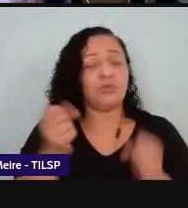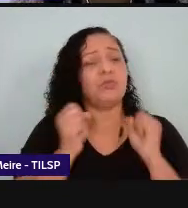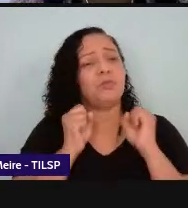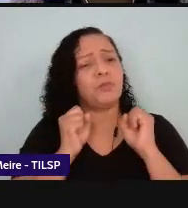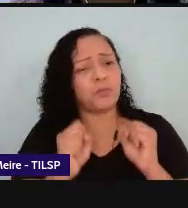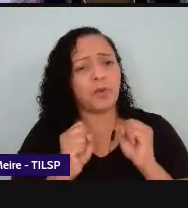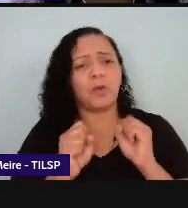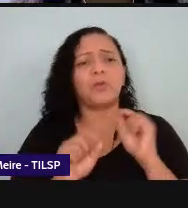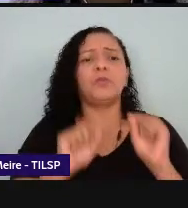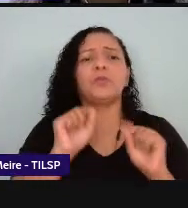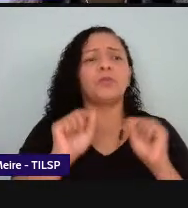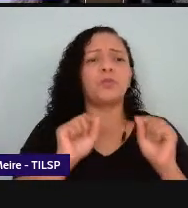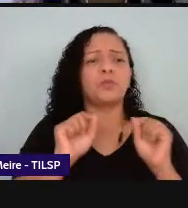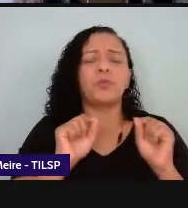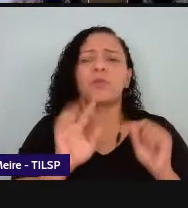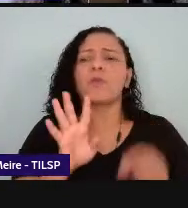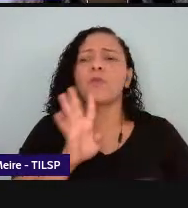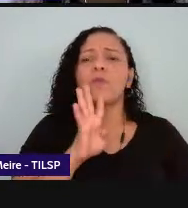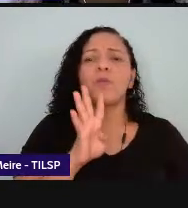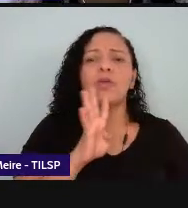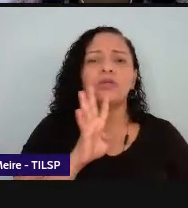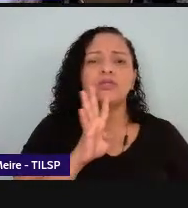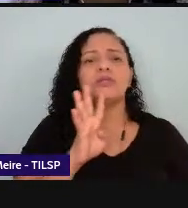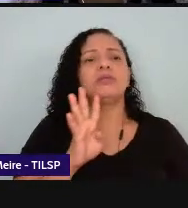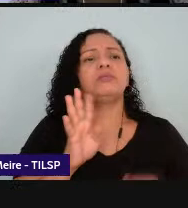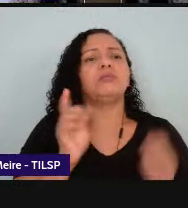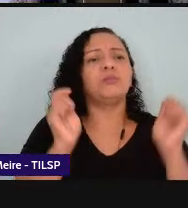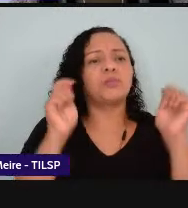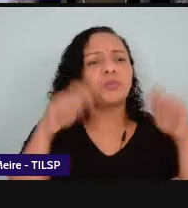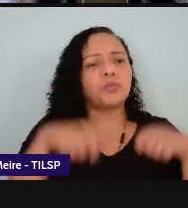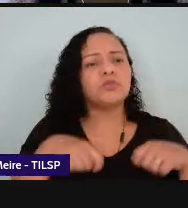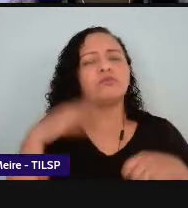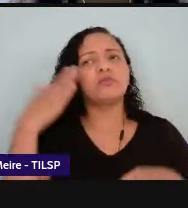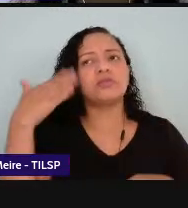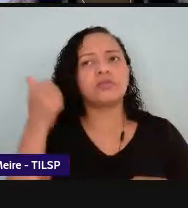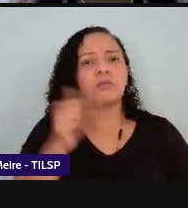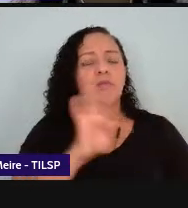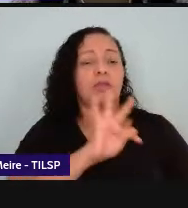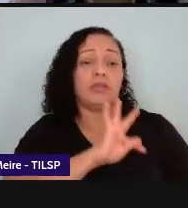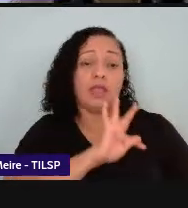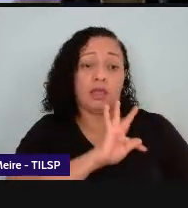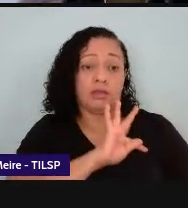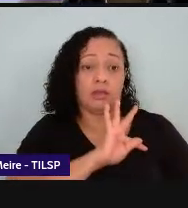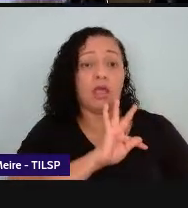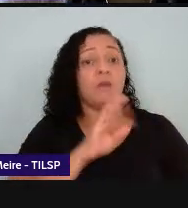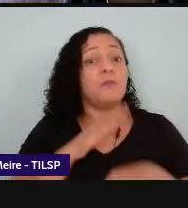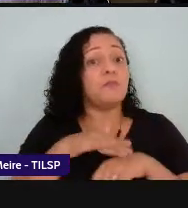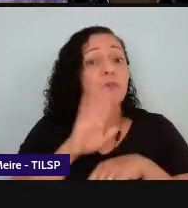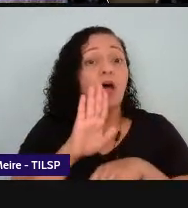conhecer ele consiga ter domínio da técnica mas ele vá para além disso